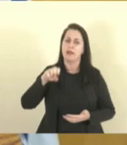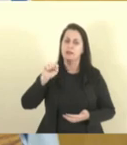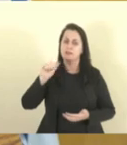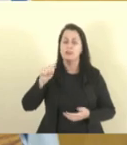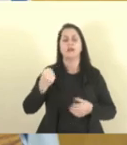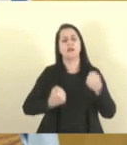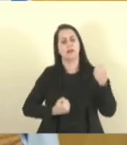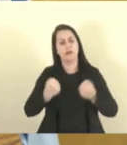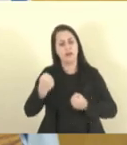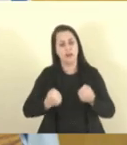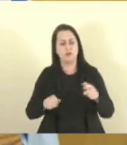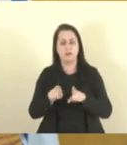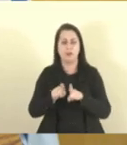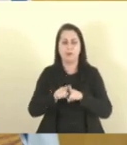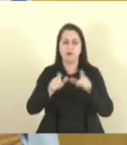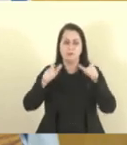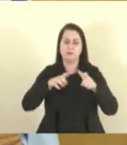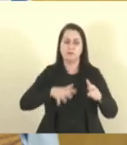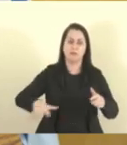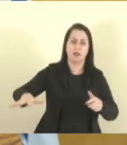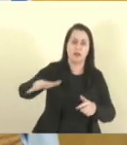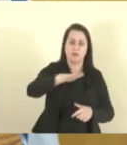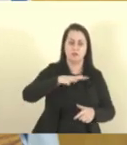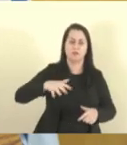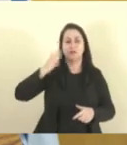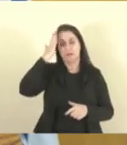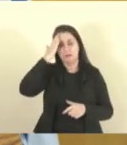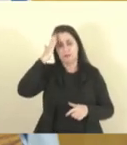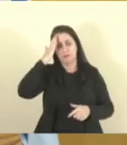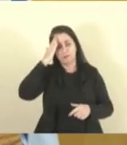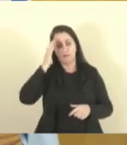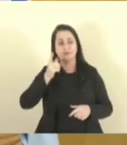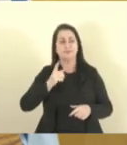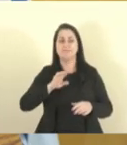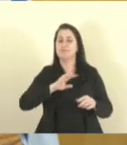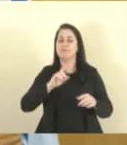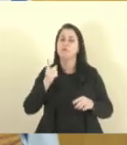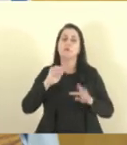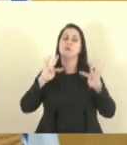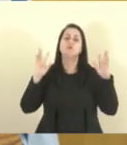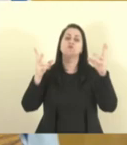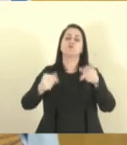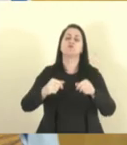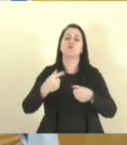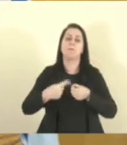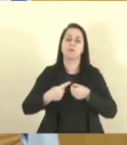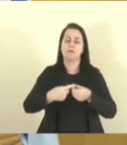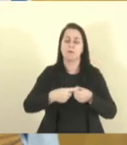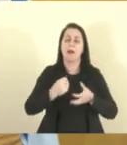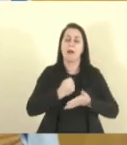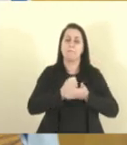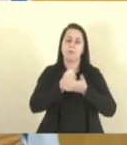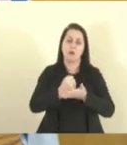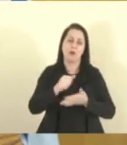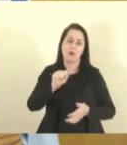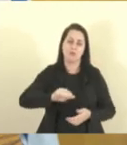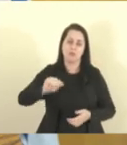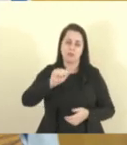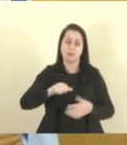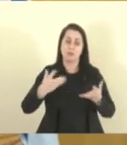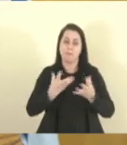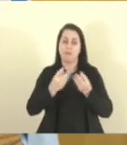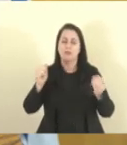contemplar galpões, que nós sabemos que nem todos os municípios apoiam as associações. E muitas das